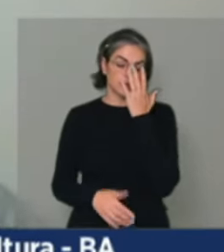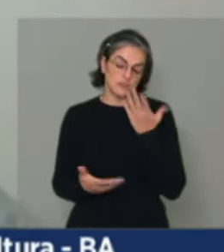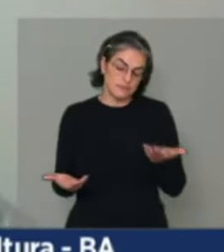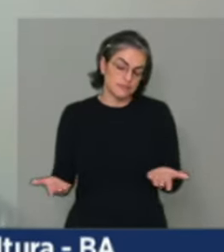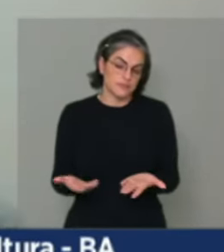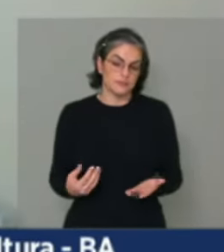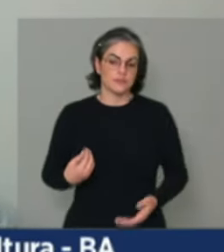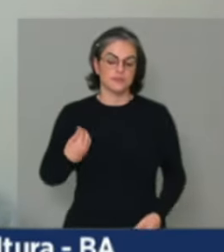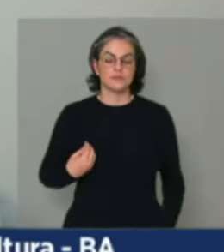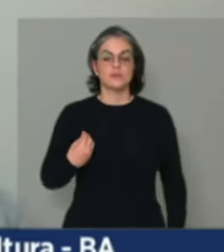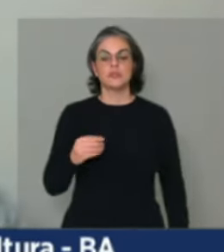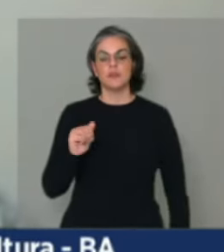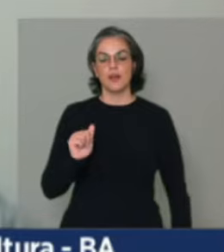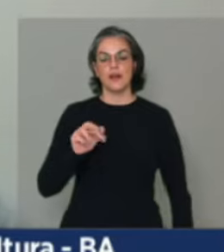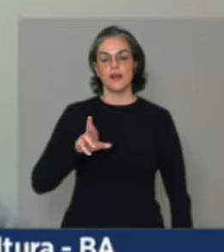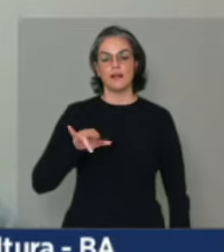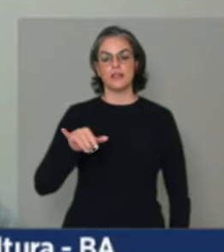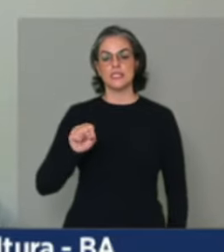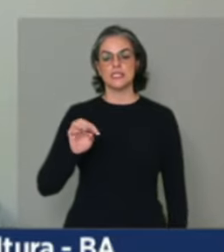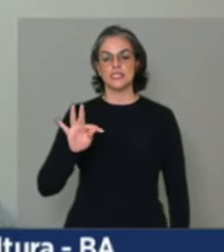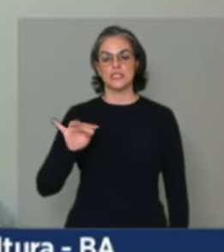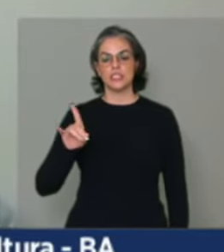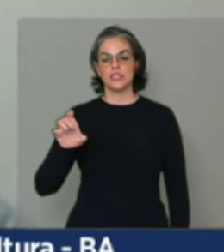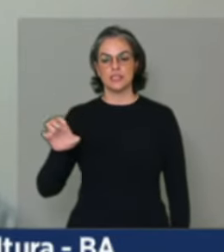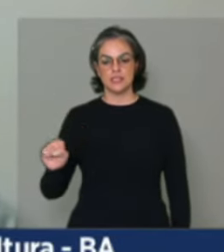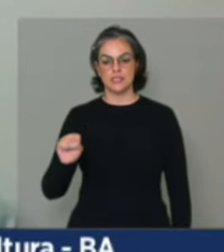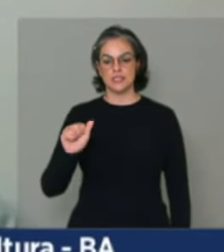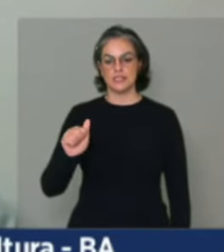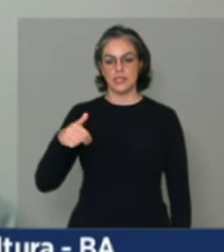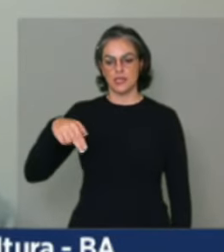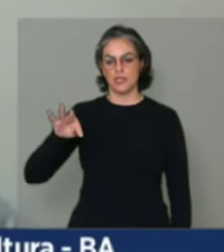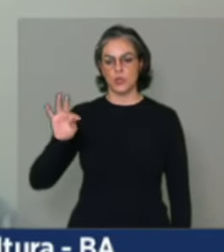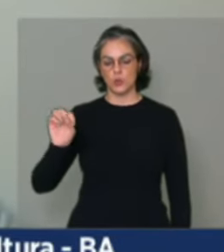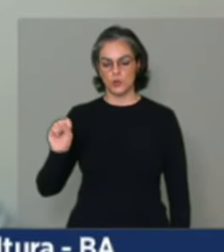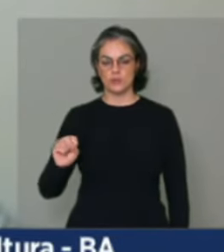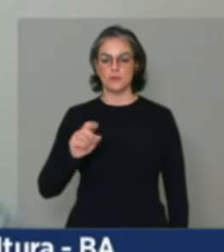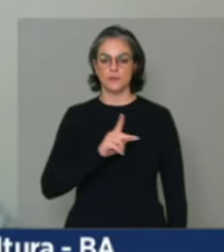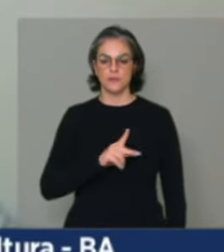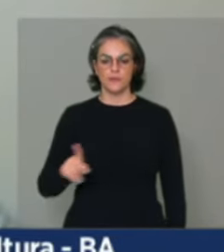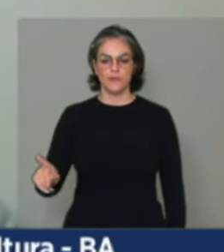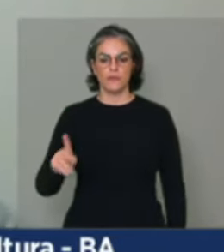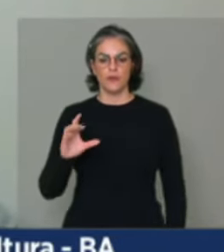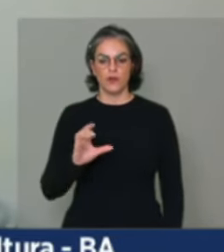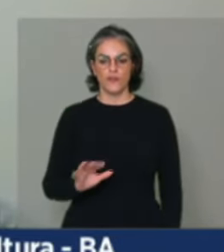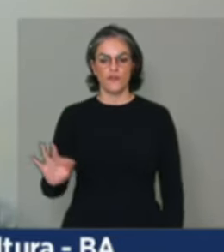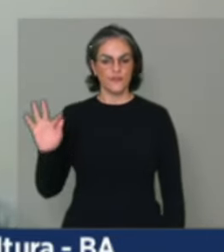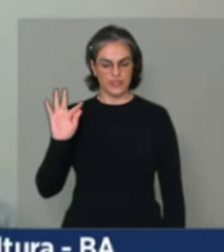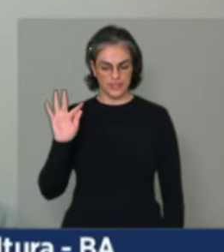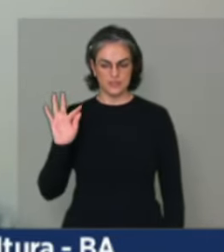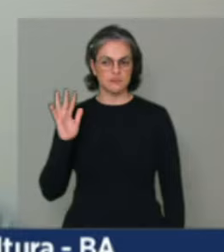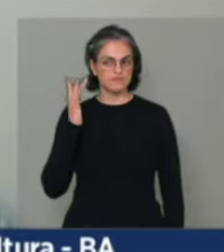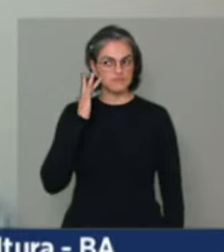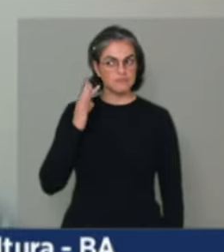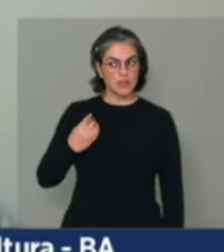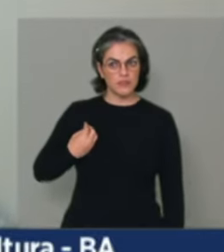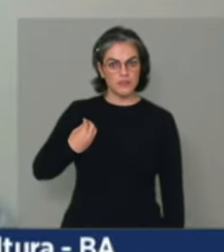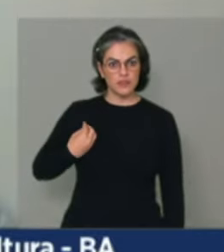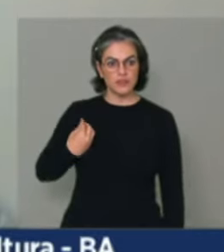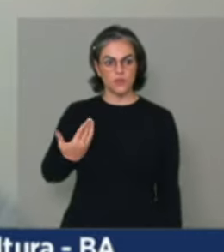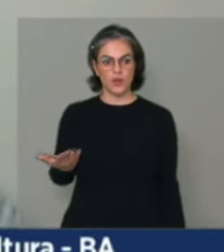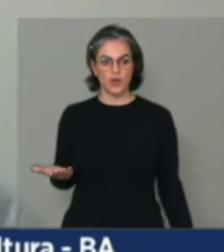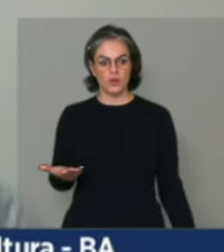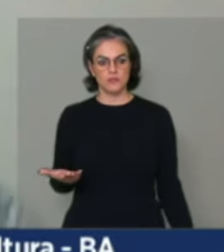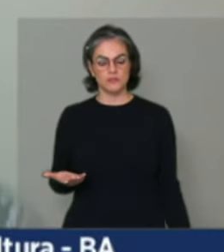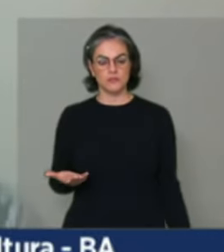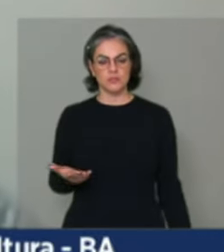o Aristides, né? Aristides Santos, nosso presidente da nossa confederação, não sei se ele está na sala, a